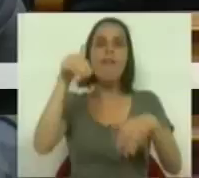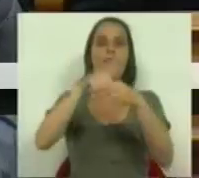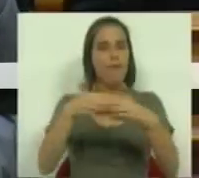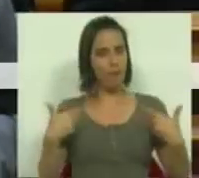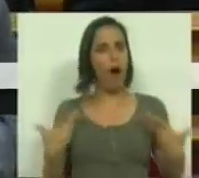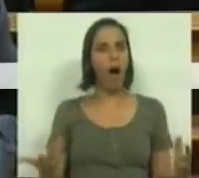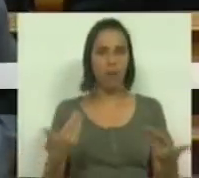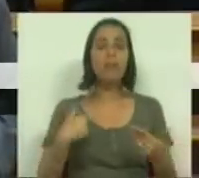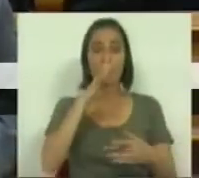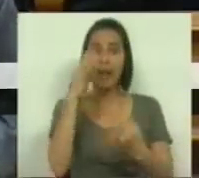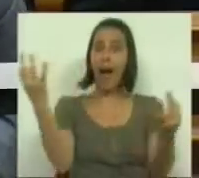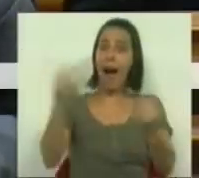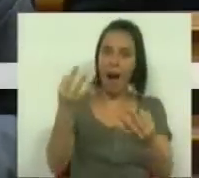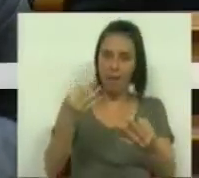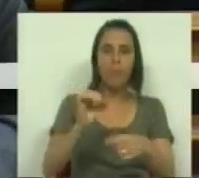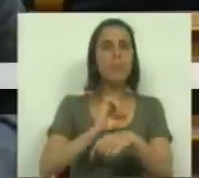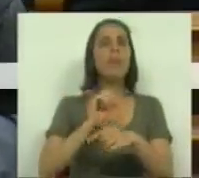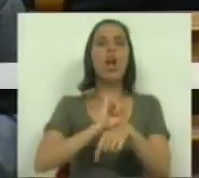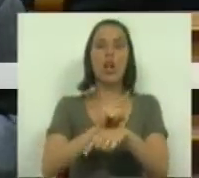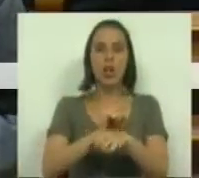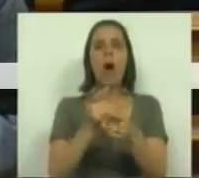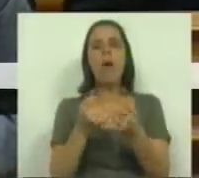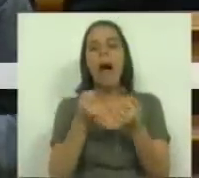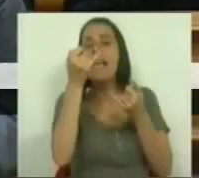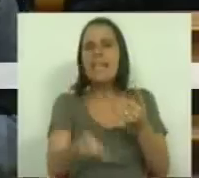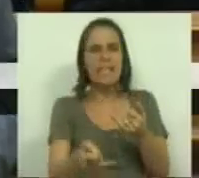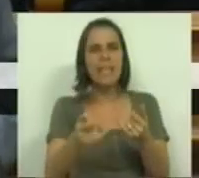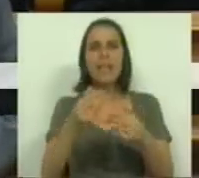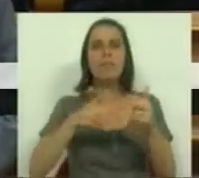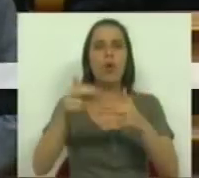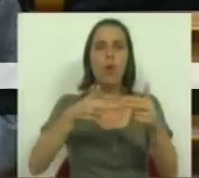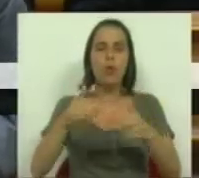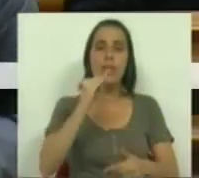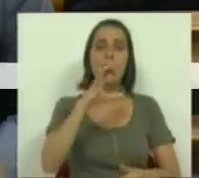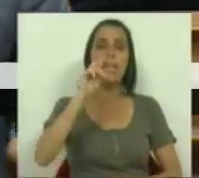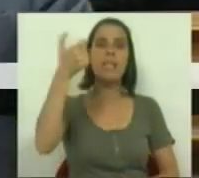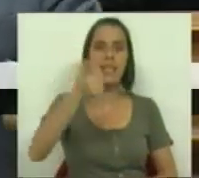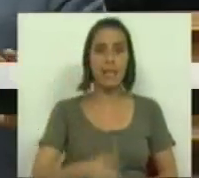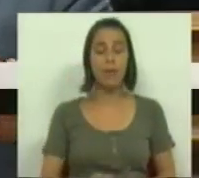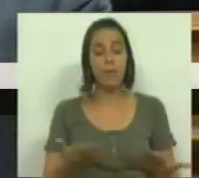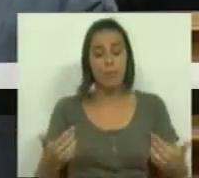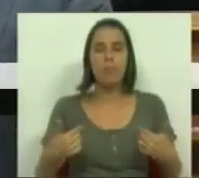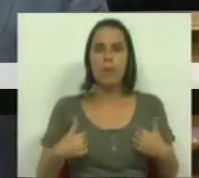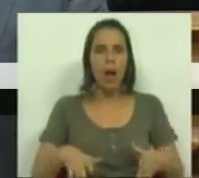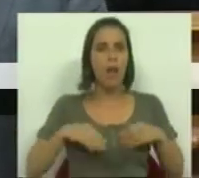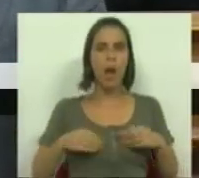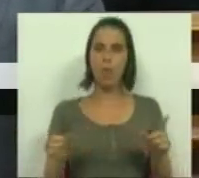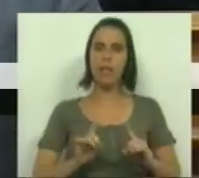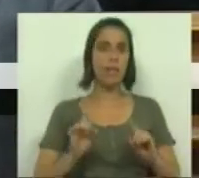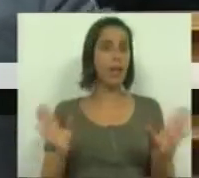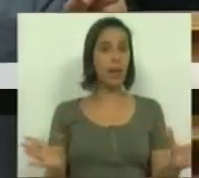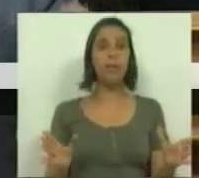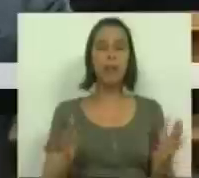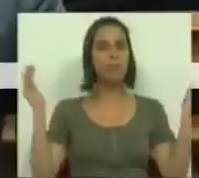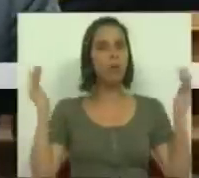Votem em nós porque se o fizerem, logo ao virar da esquina, terão a construção do IC35. E nós não aceitamos